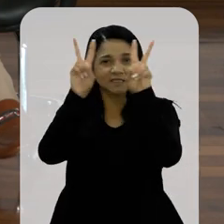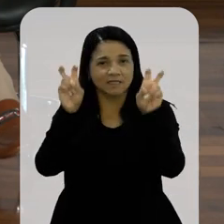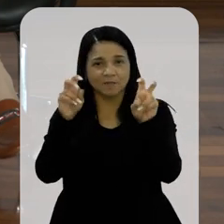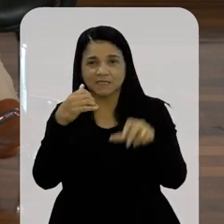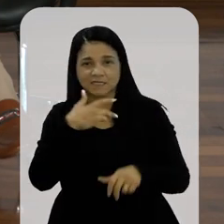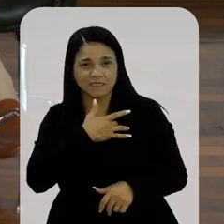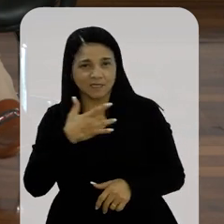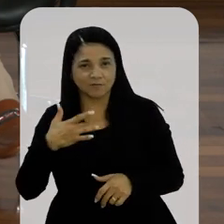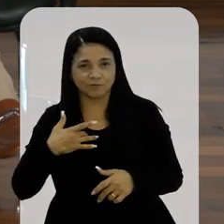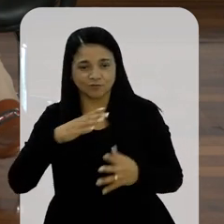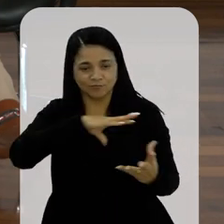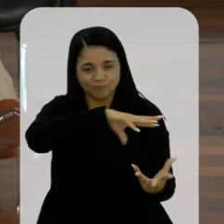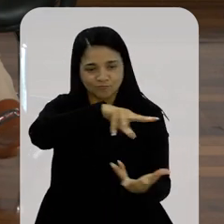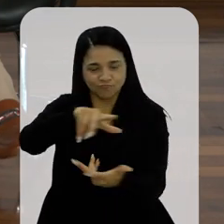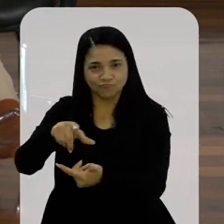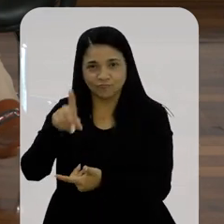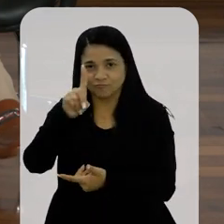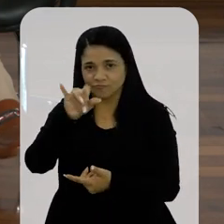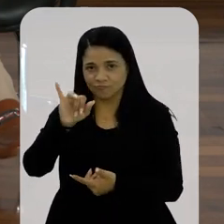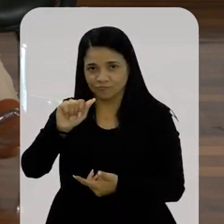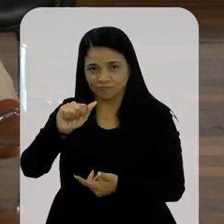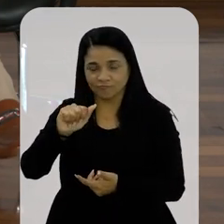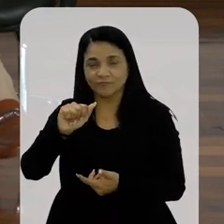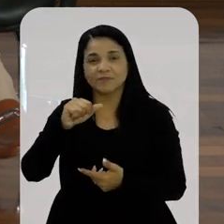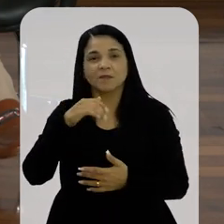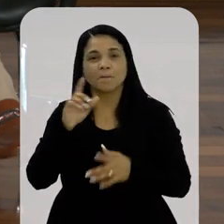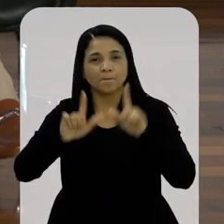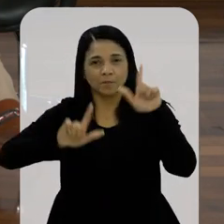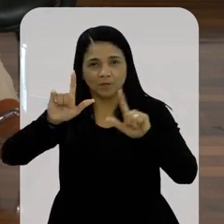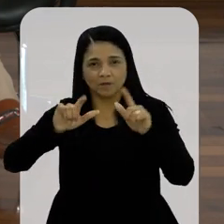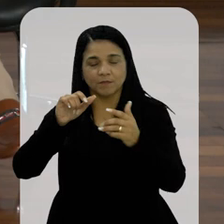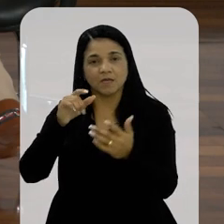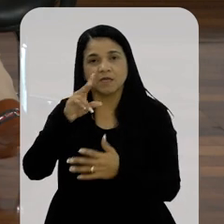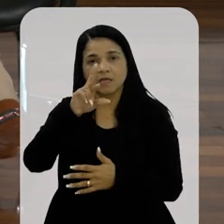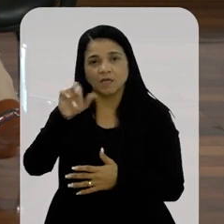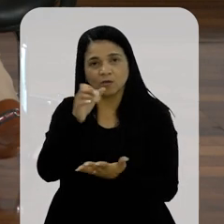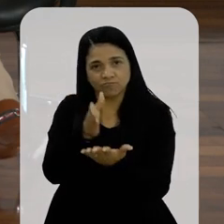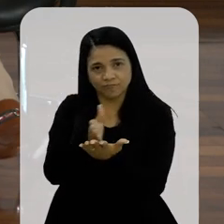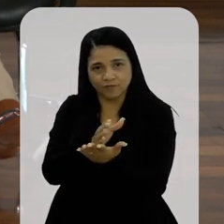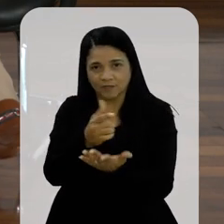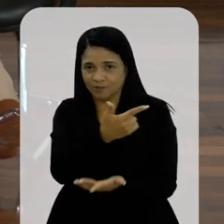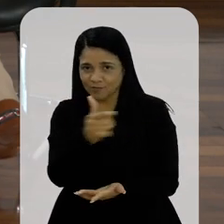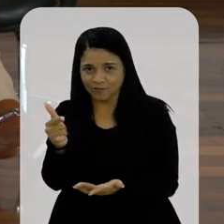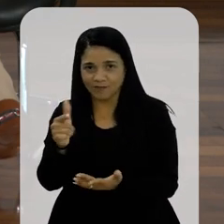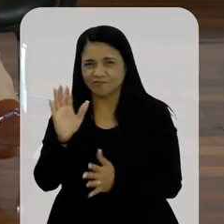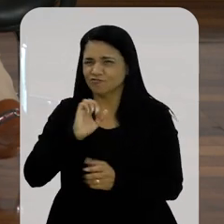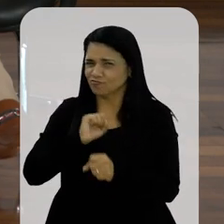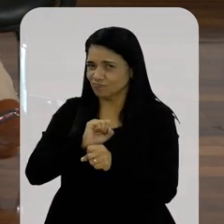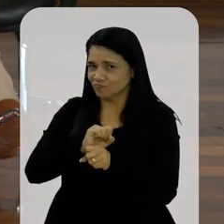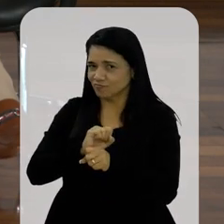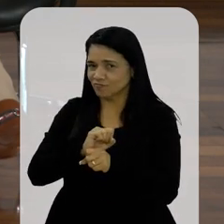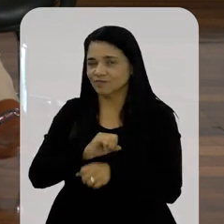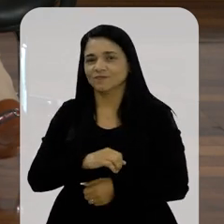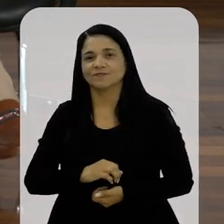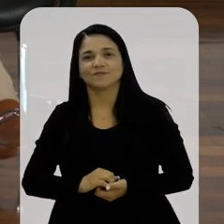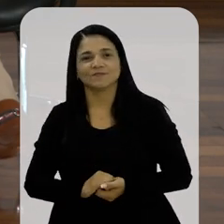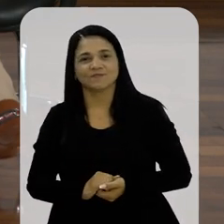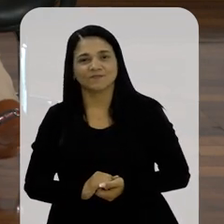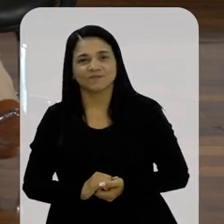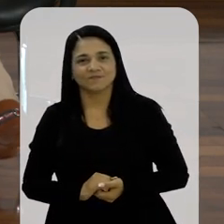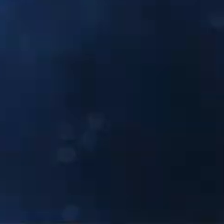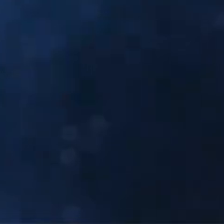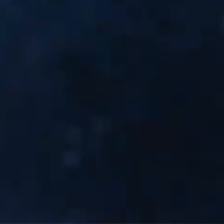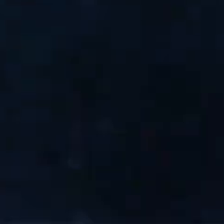já tratando da saúde, o Dia Mundial da Saúde, aqui no programa Rio Sem Fronteiras. Aguarda já já,